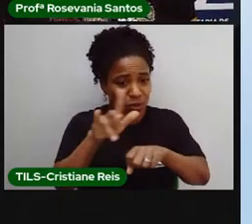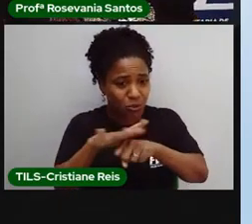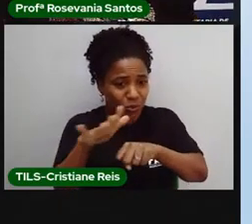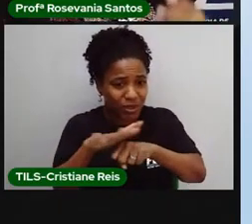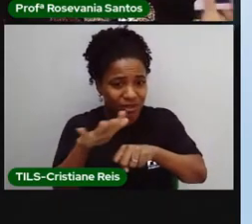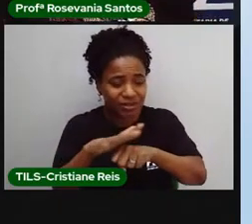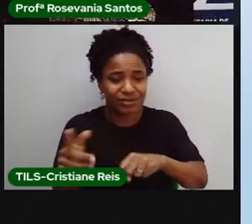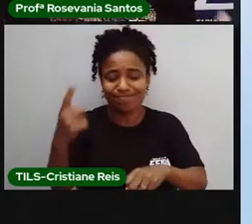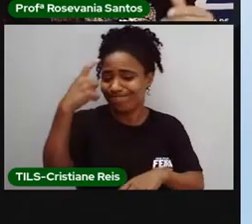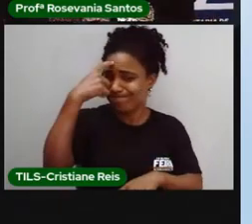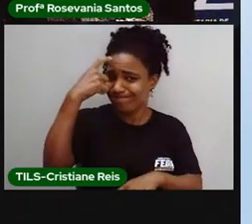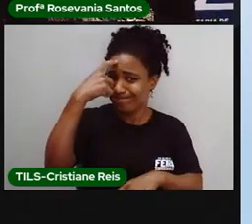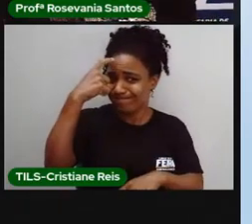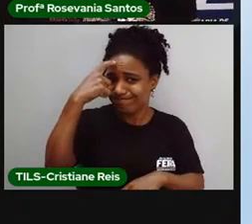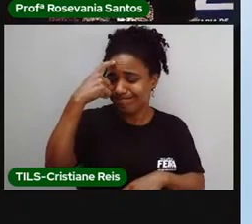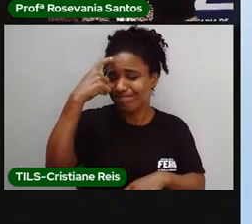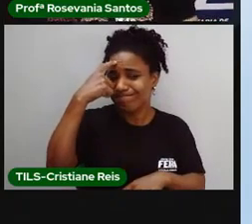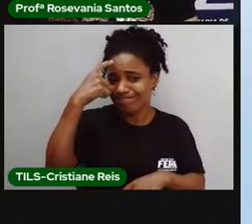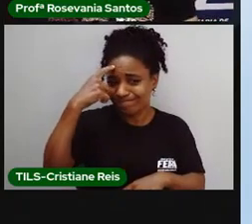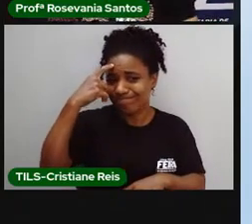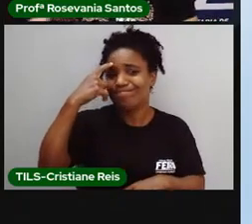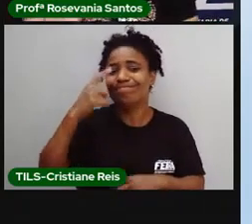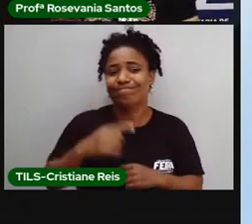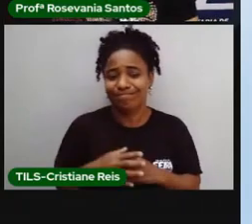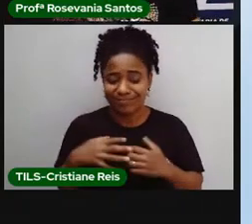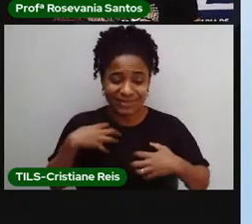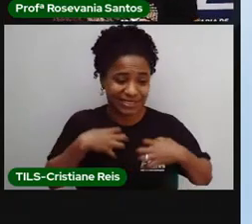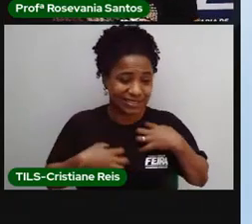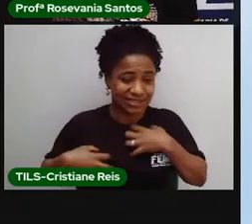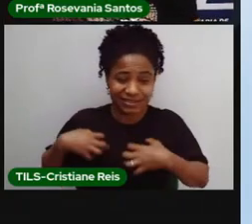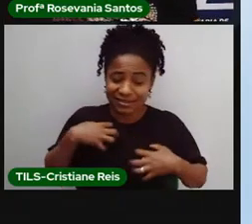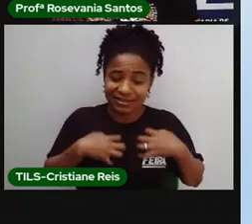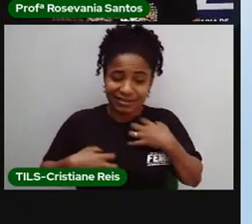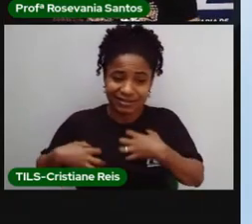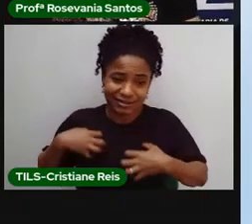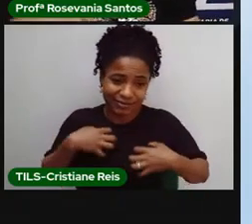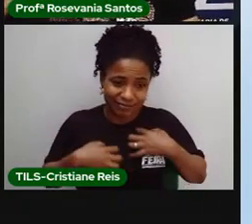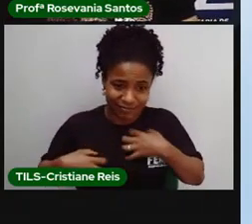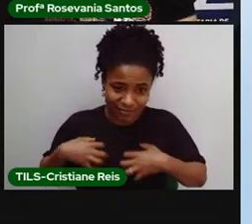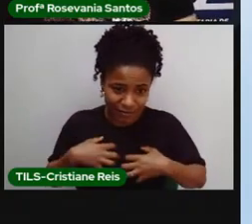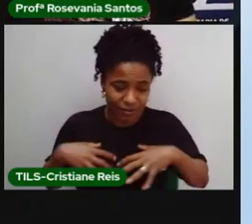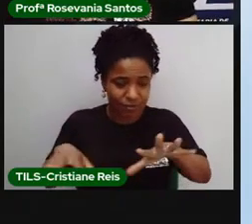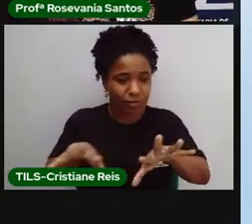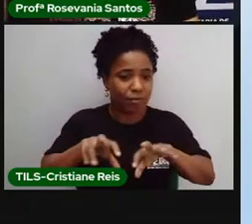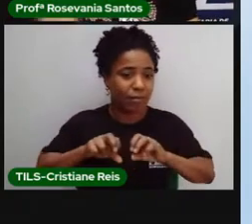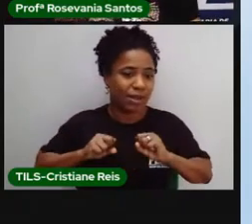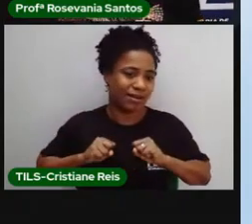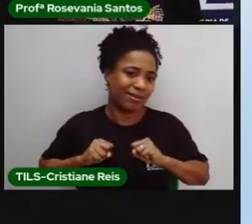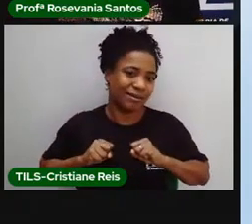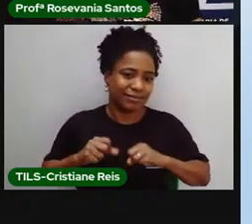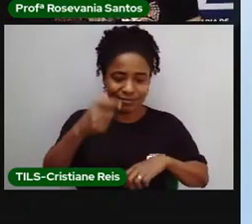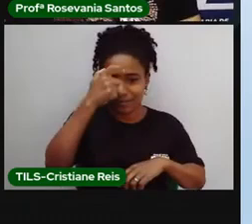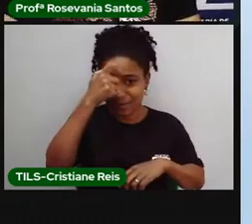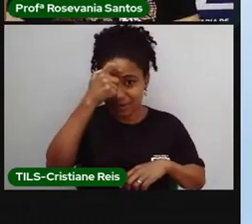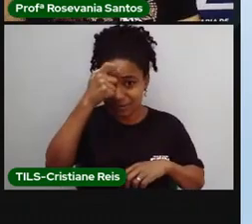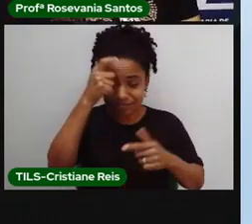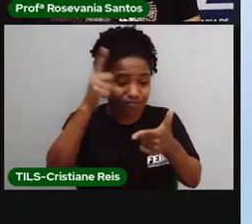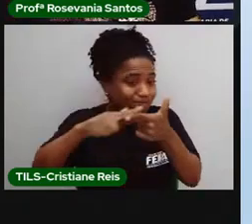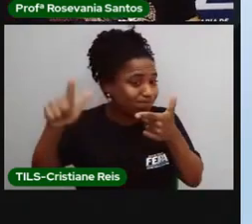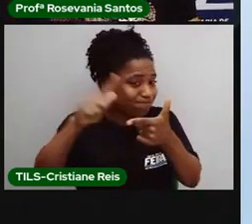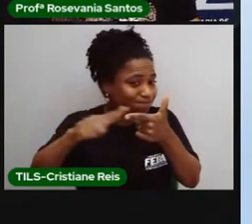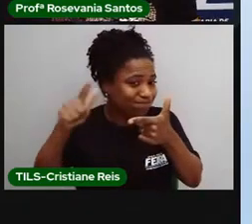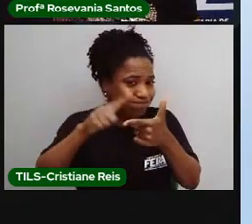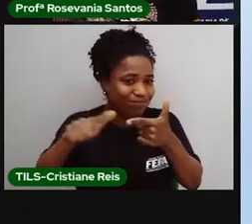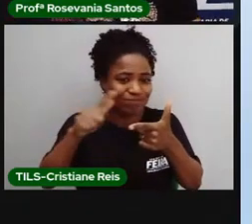lugares aí, que também, né, infelizmente, acabam afetando o homem. Esse próprio trabalho gera um problema ambiental e que